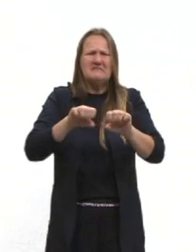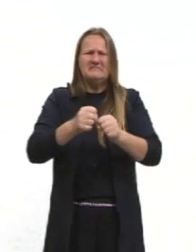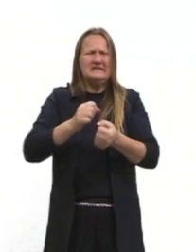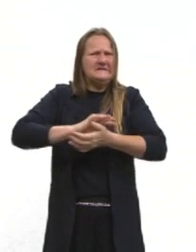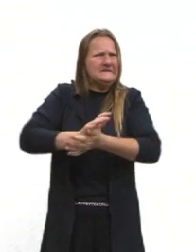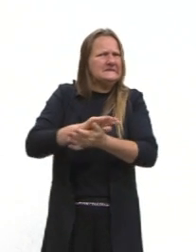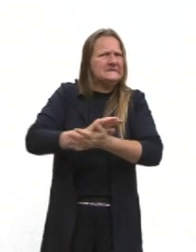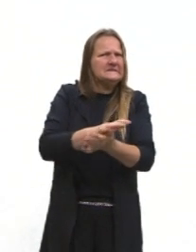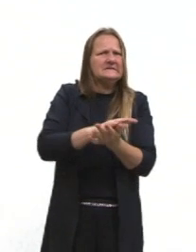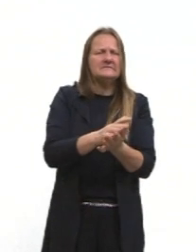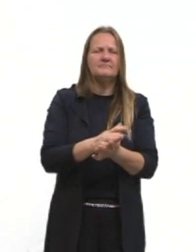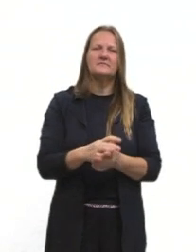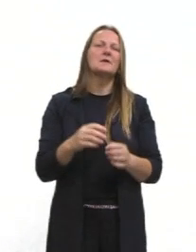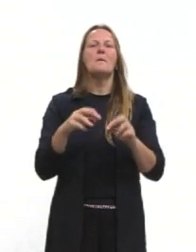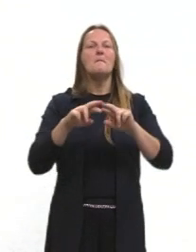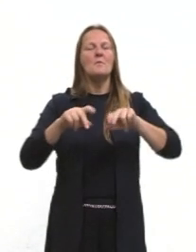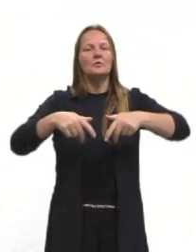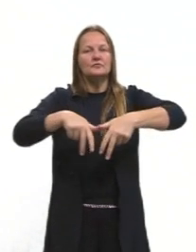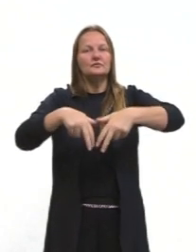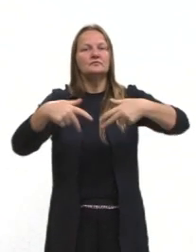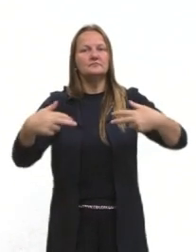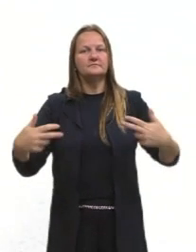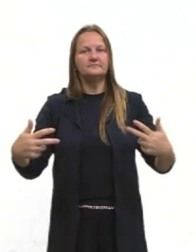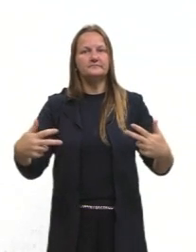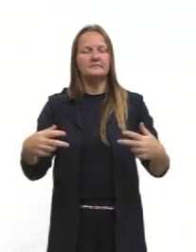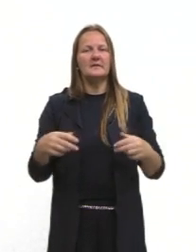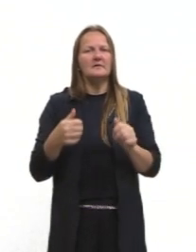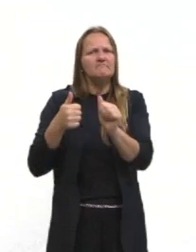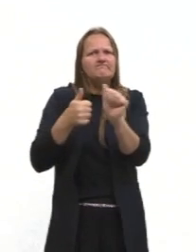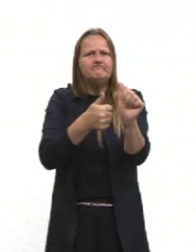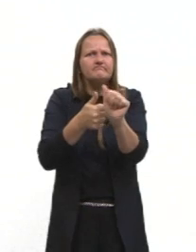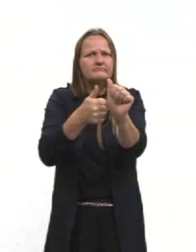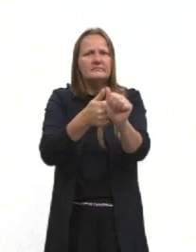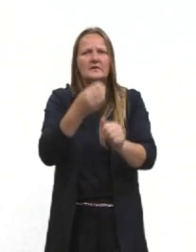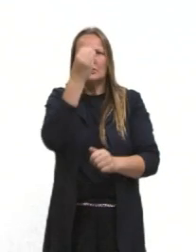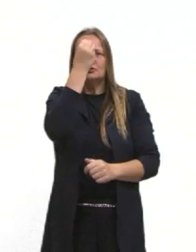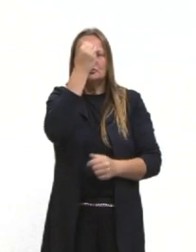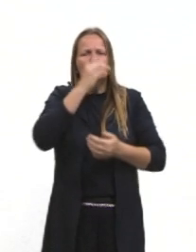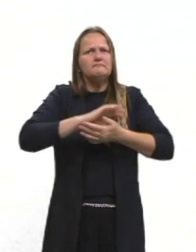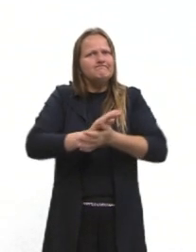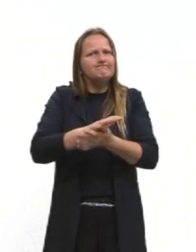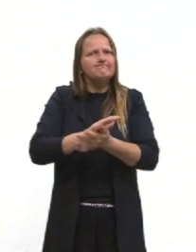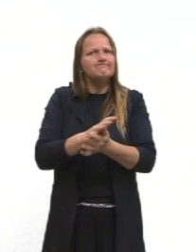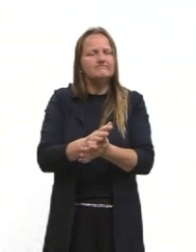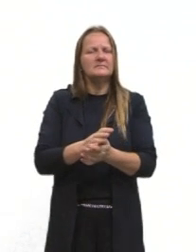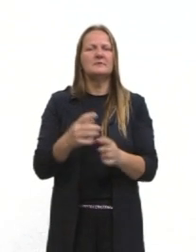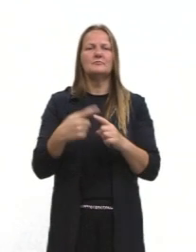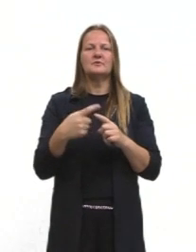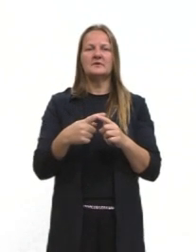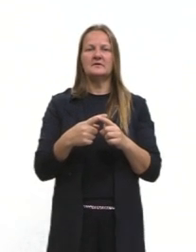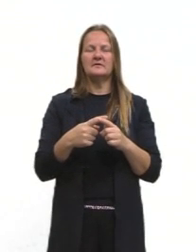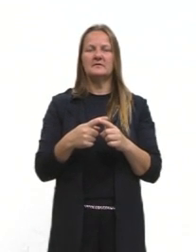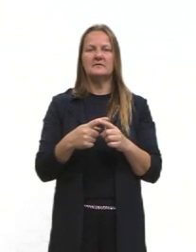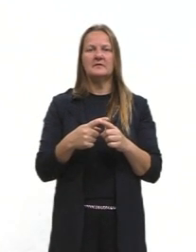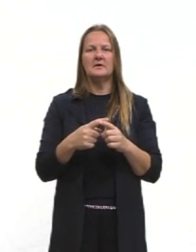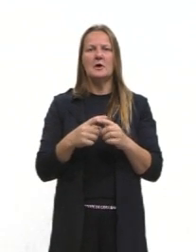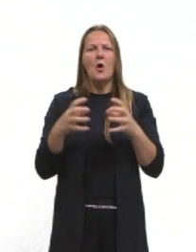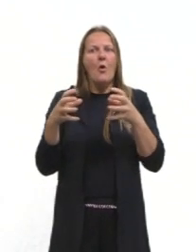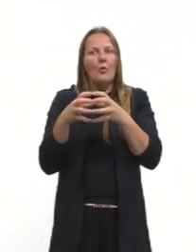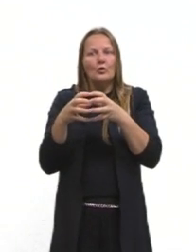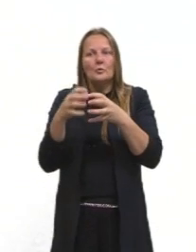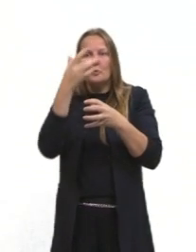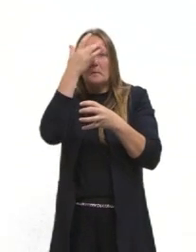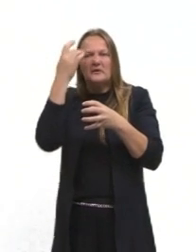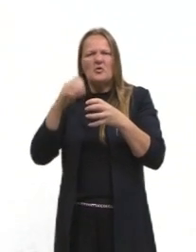étnicos, mas geralmente se diz o pogrom a perseguição aos judeus. E esse momento, que uma multidão pegava,